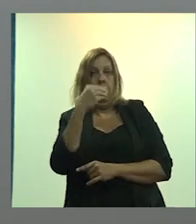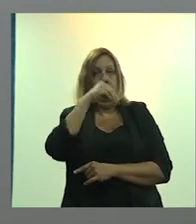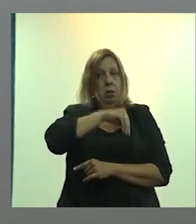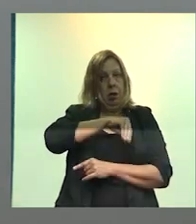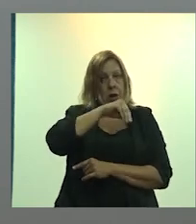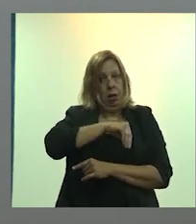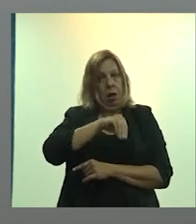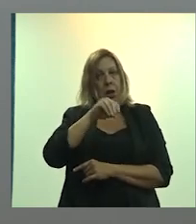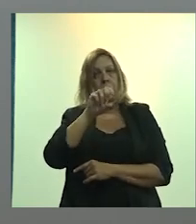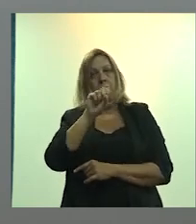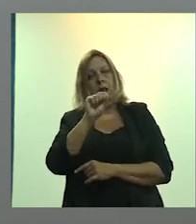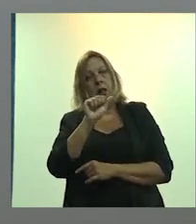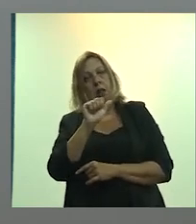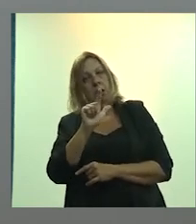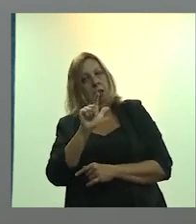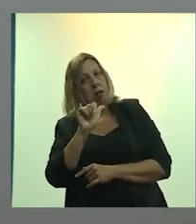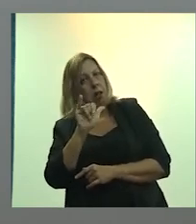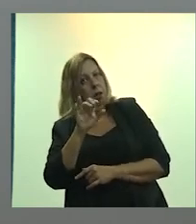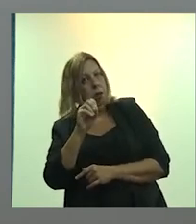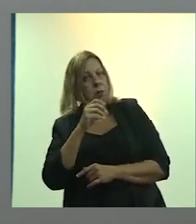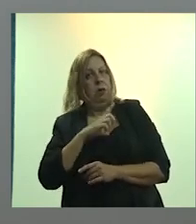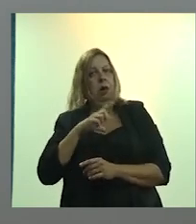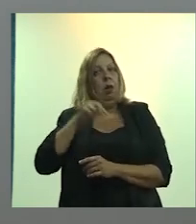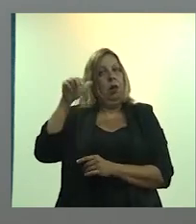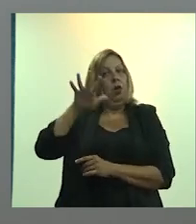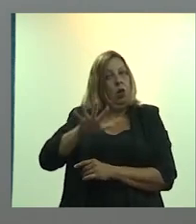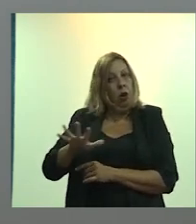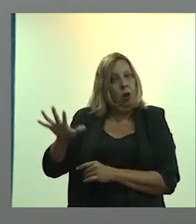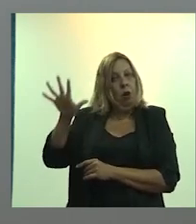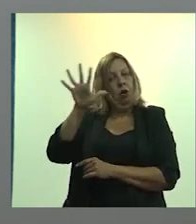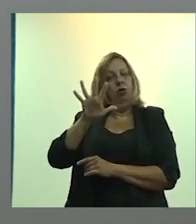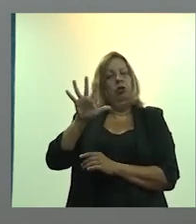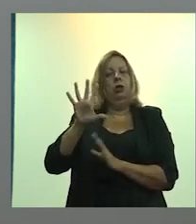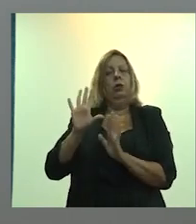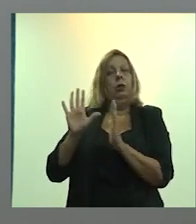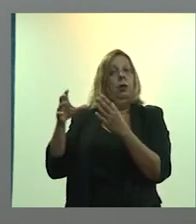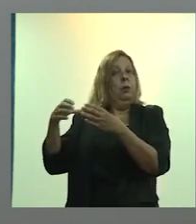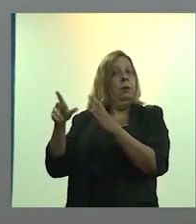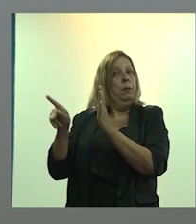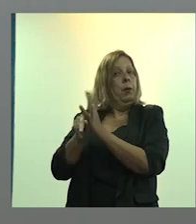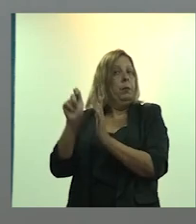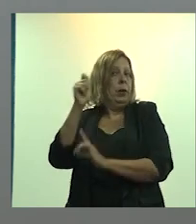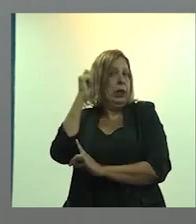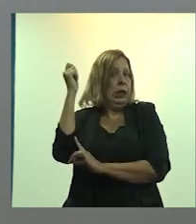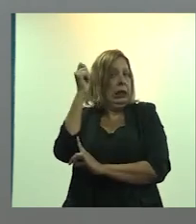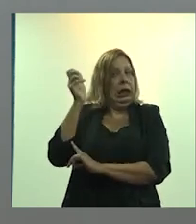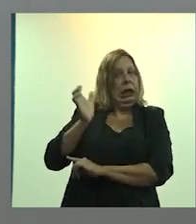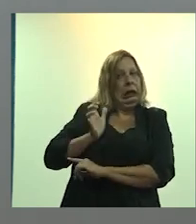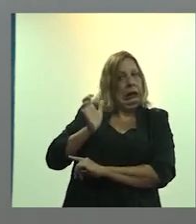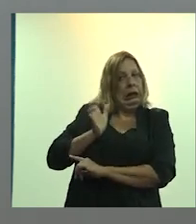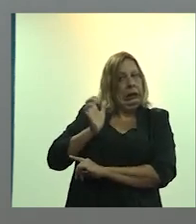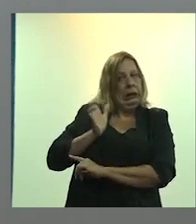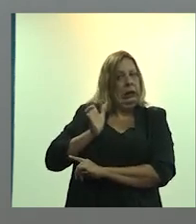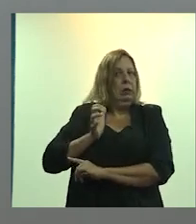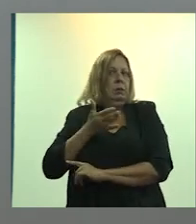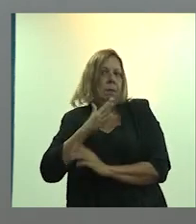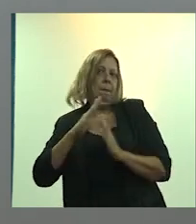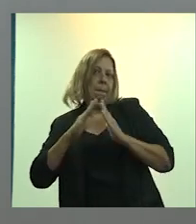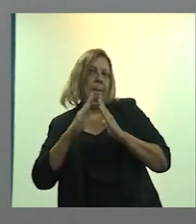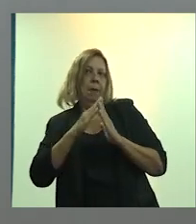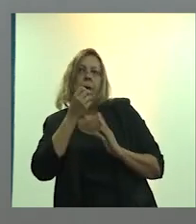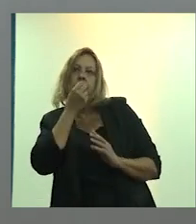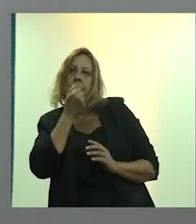de 2015. Então é a parte mais norte do estado, a parte mais rica do estado, com melhores condições,